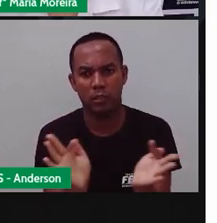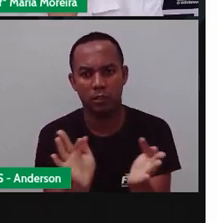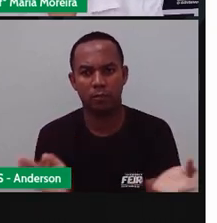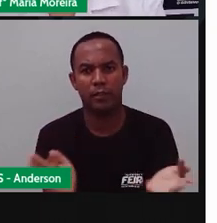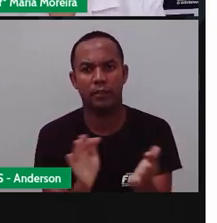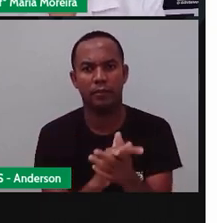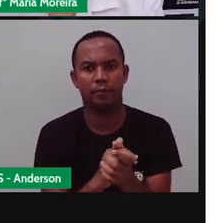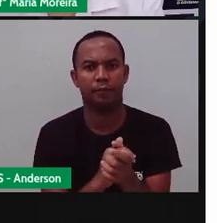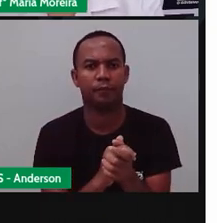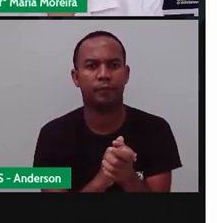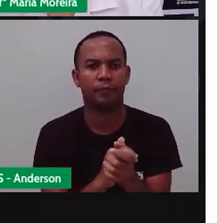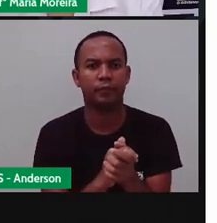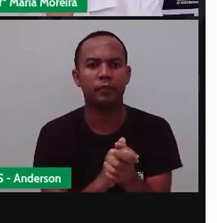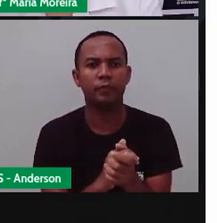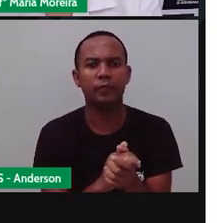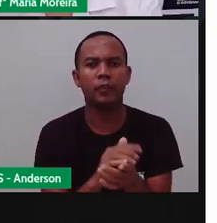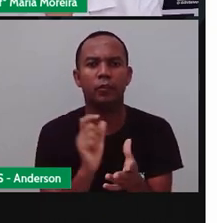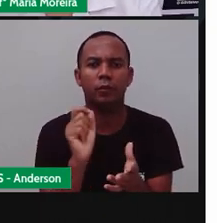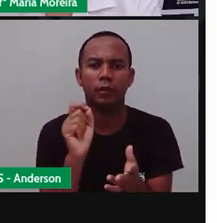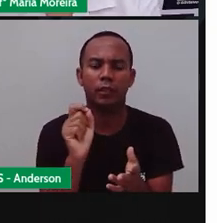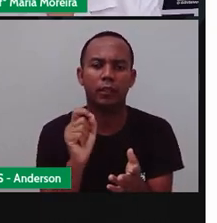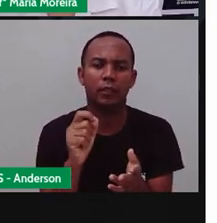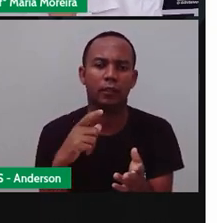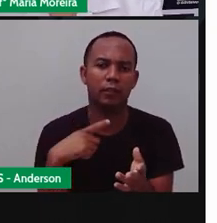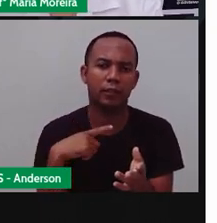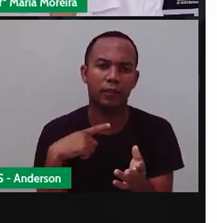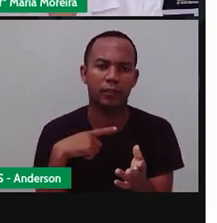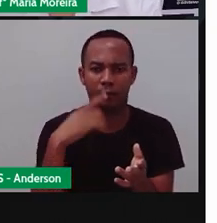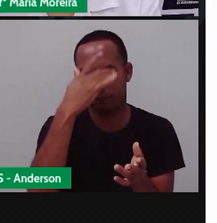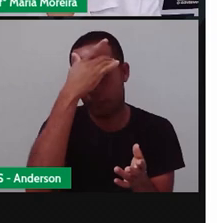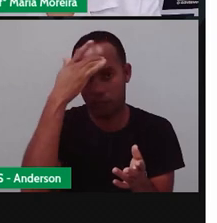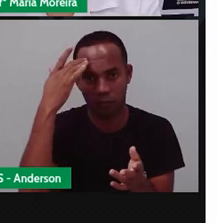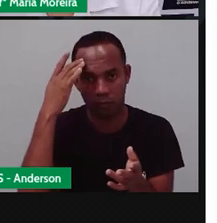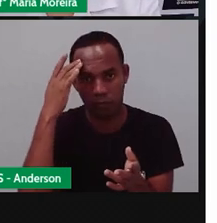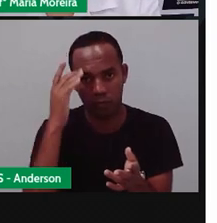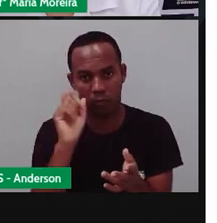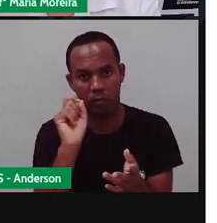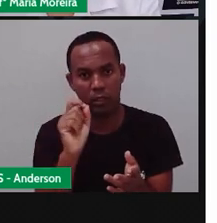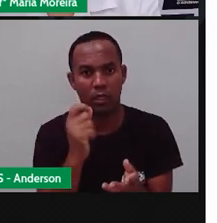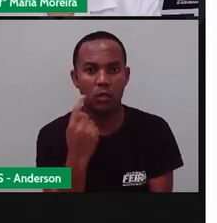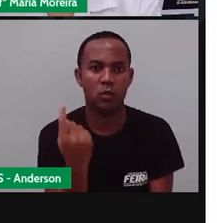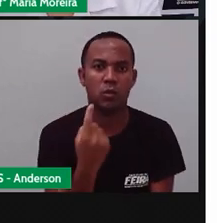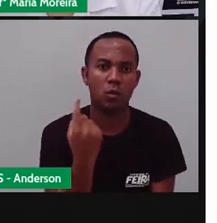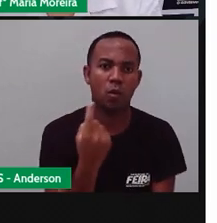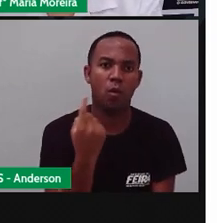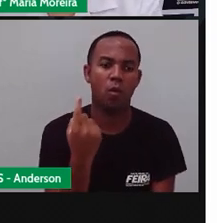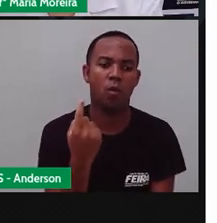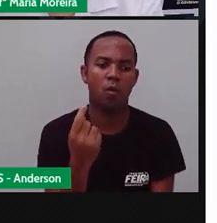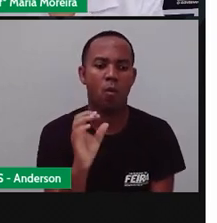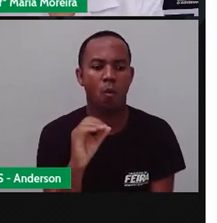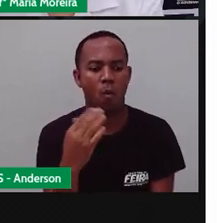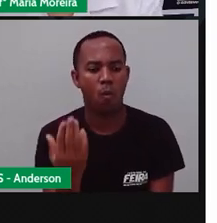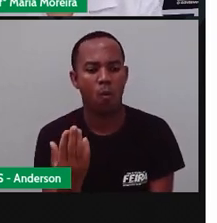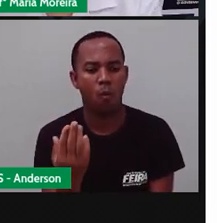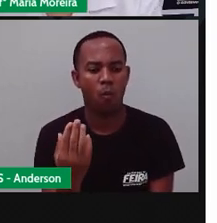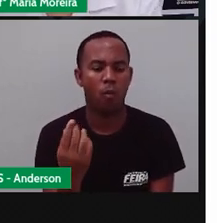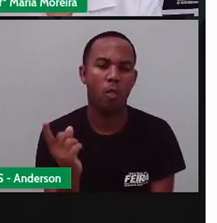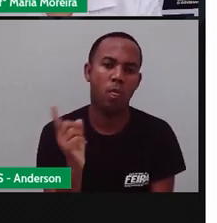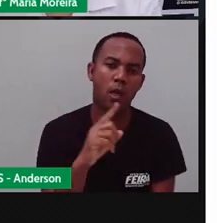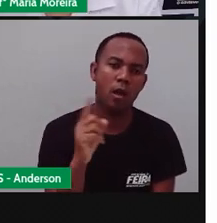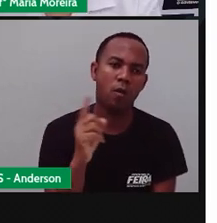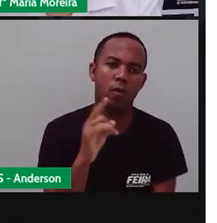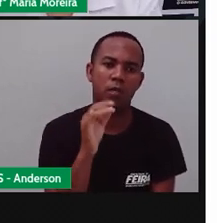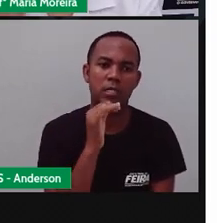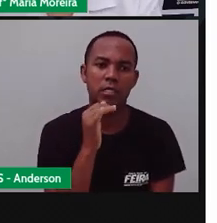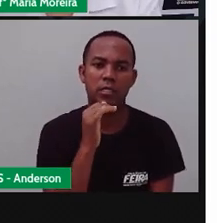concretos são aqueles que existem por si só, sem depender de quem, de nada. Como, por exemplo,